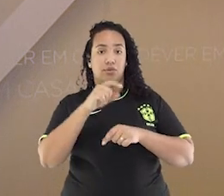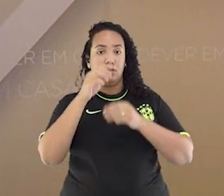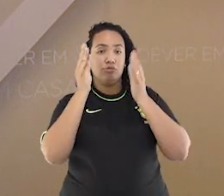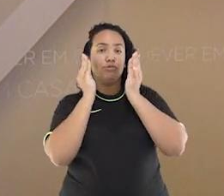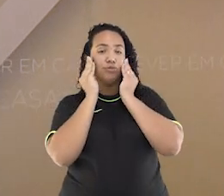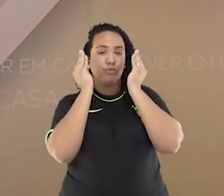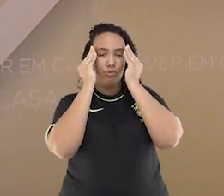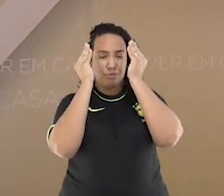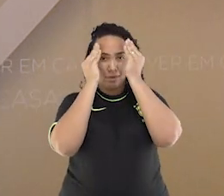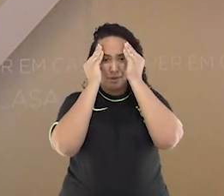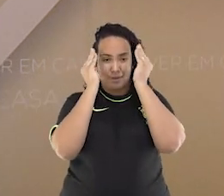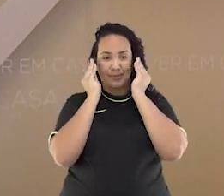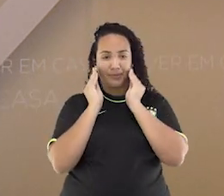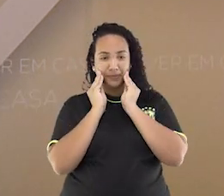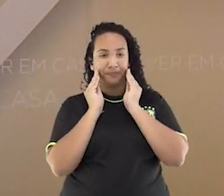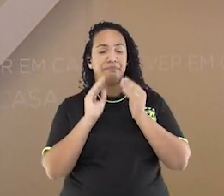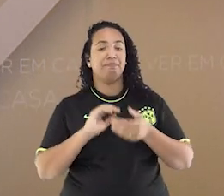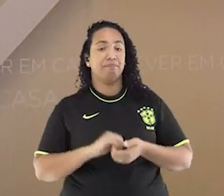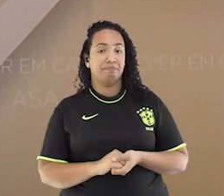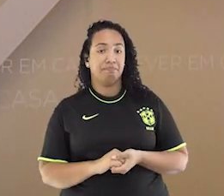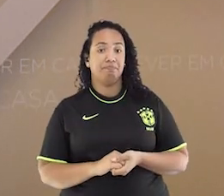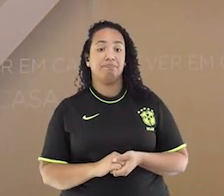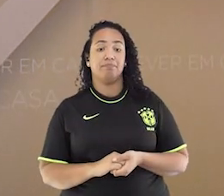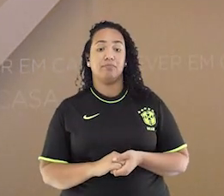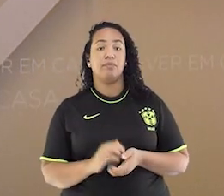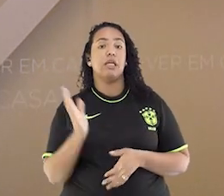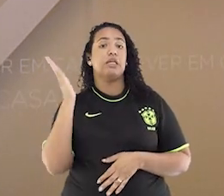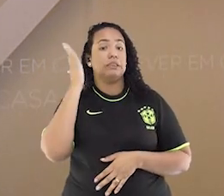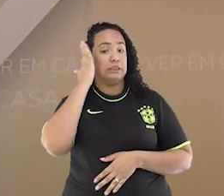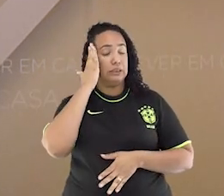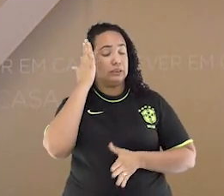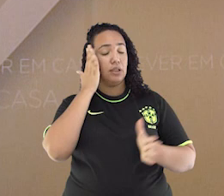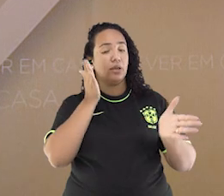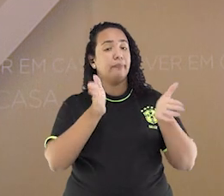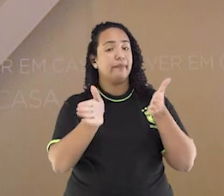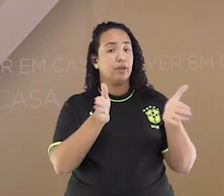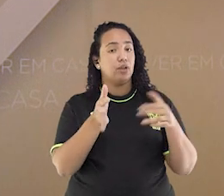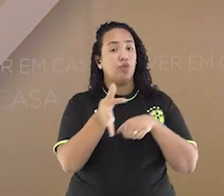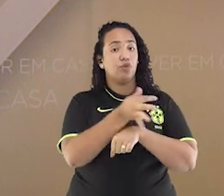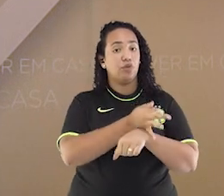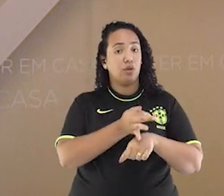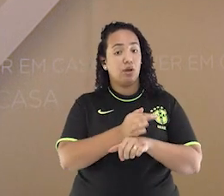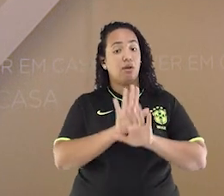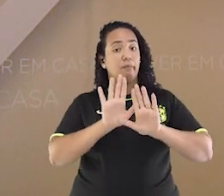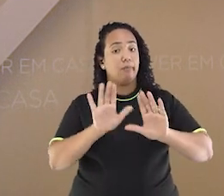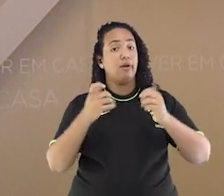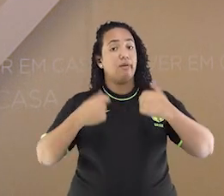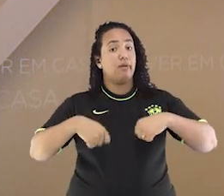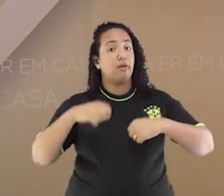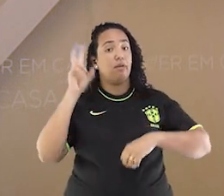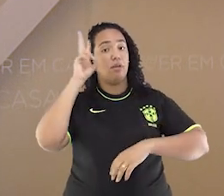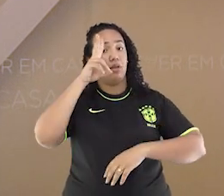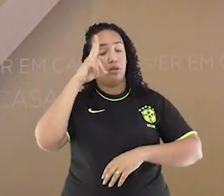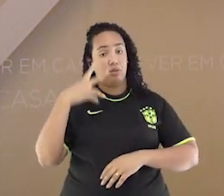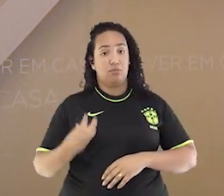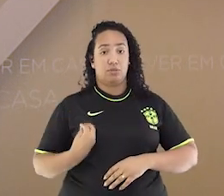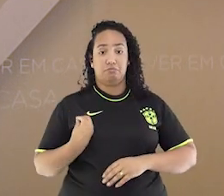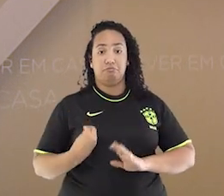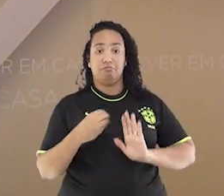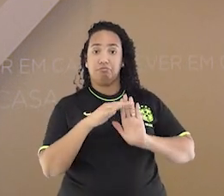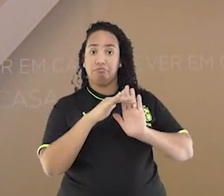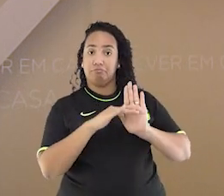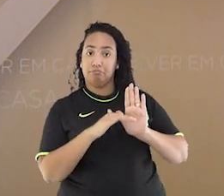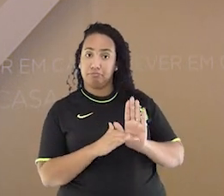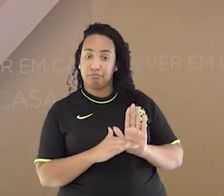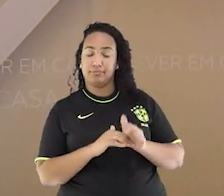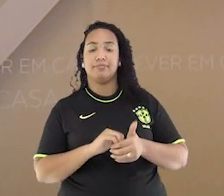Mesmo de férias, não podemos nos esquecer de preencher a nossa lista de participação. É só apontar